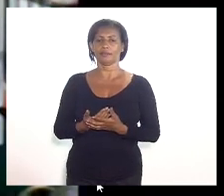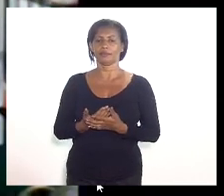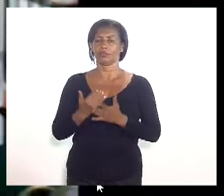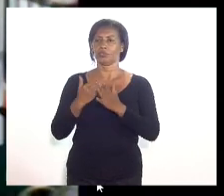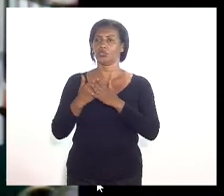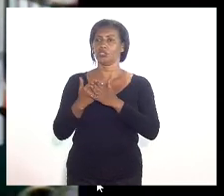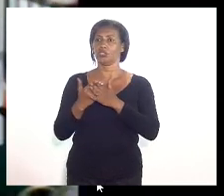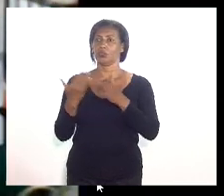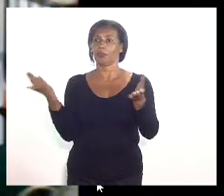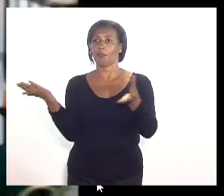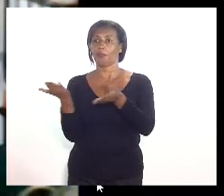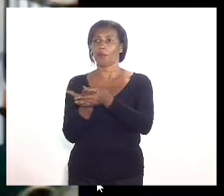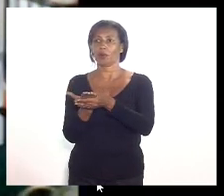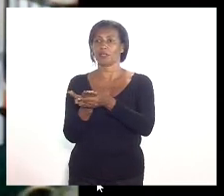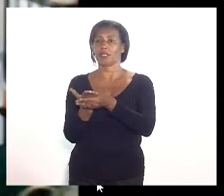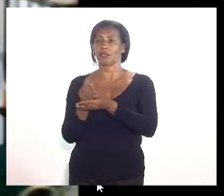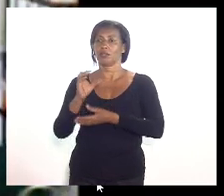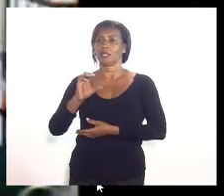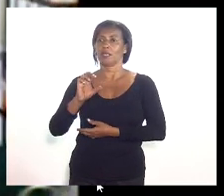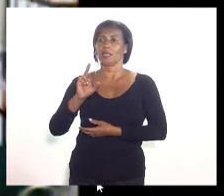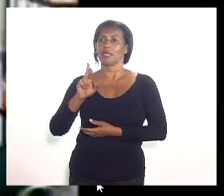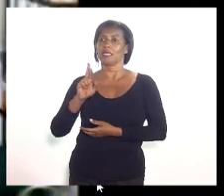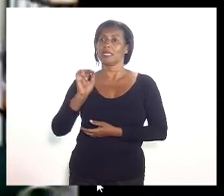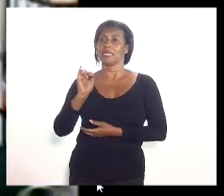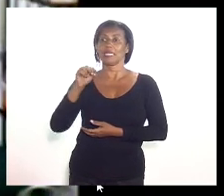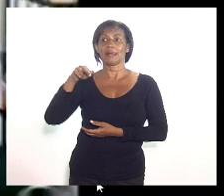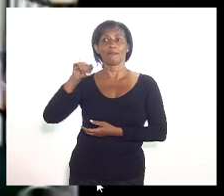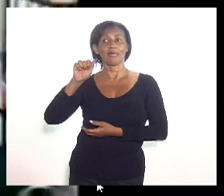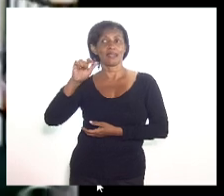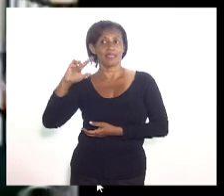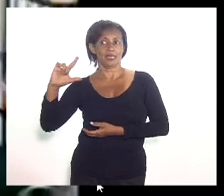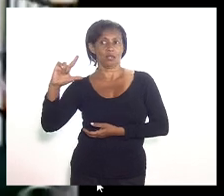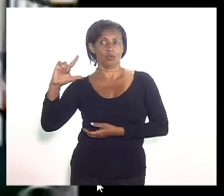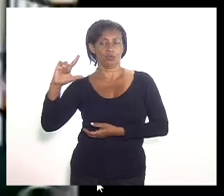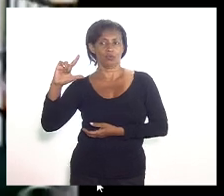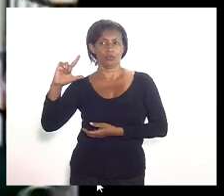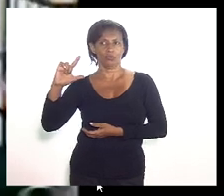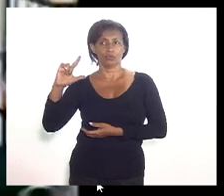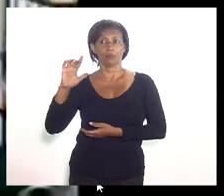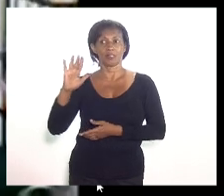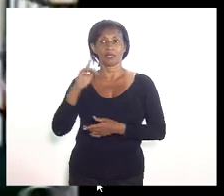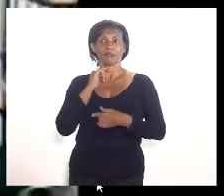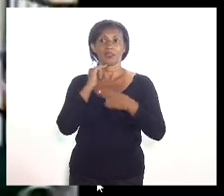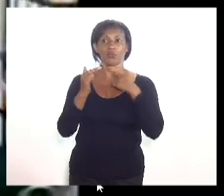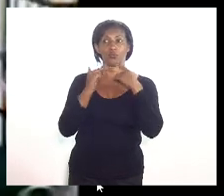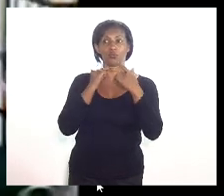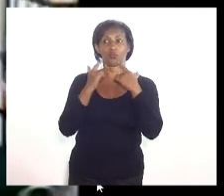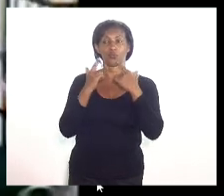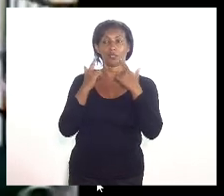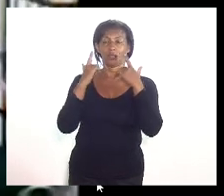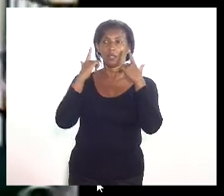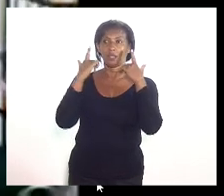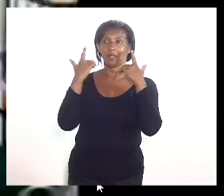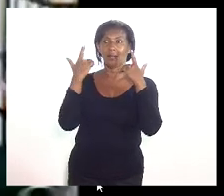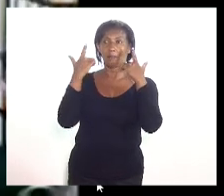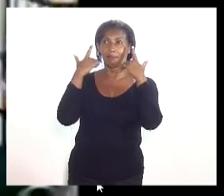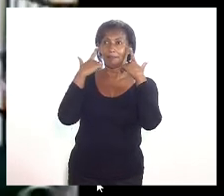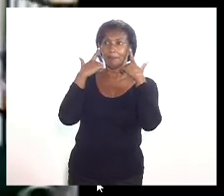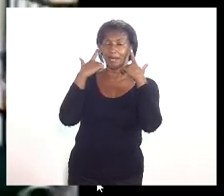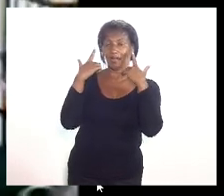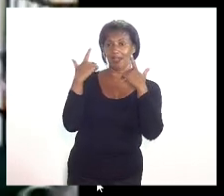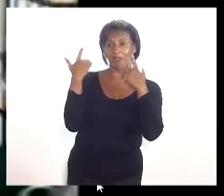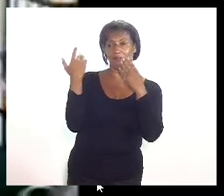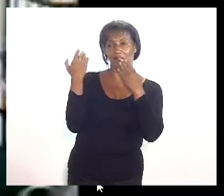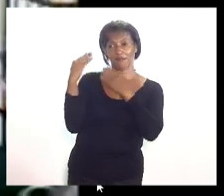processos criminais. E aí a minha dúvida é se isso também cabe para a vítima ou somente para quem é